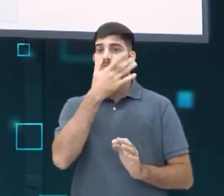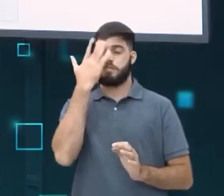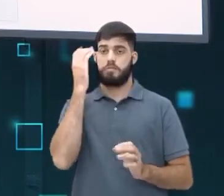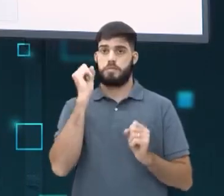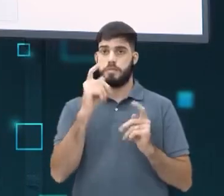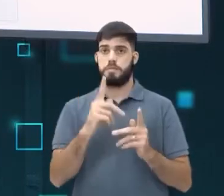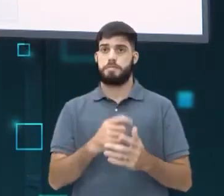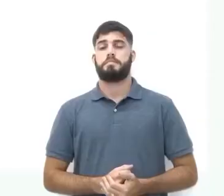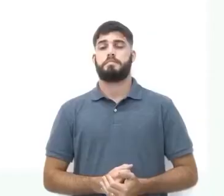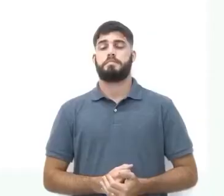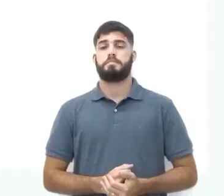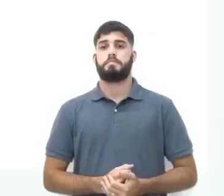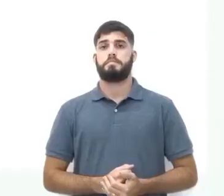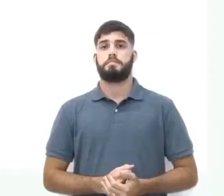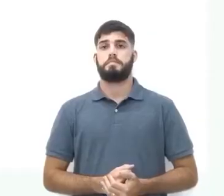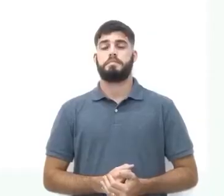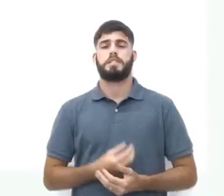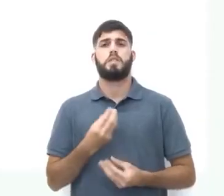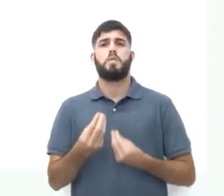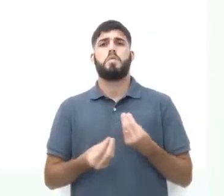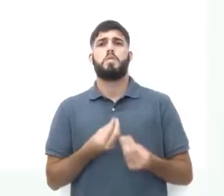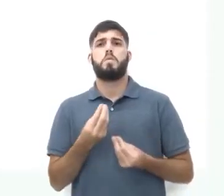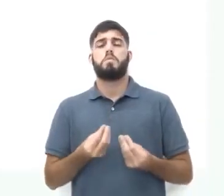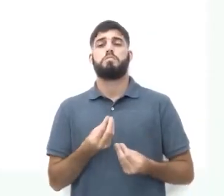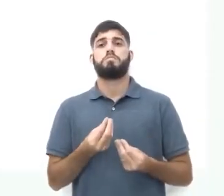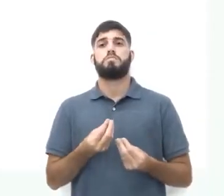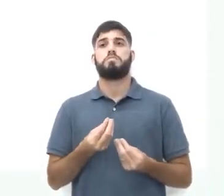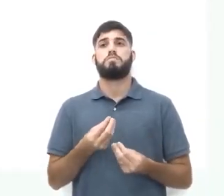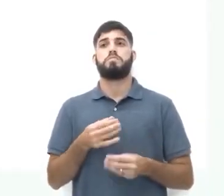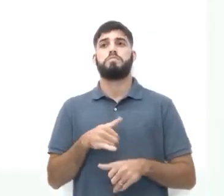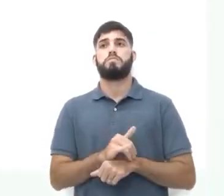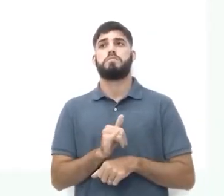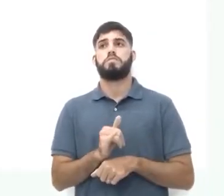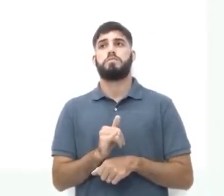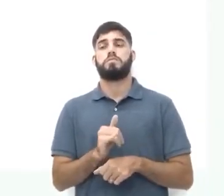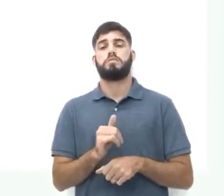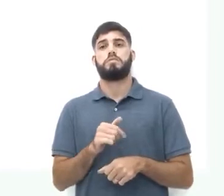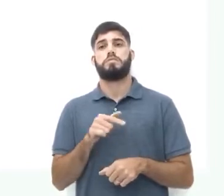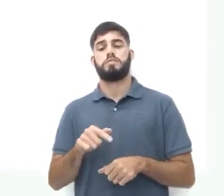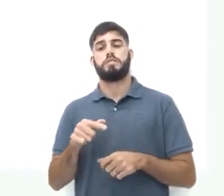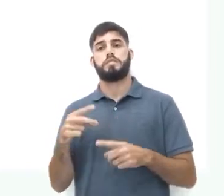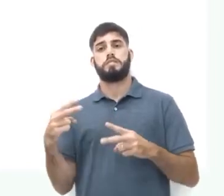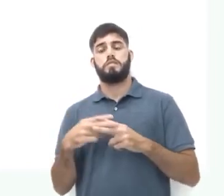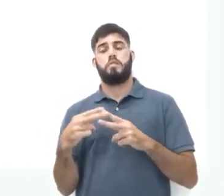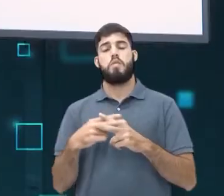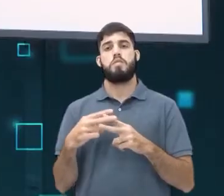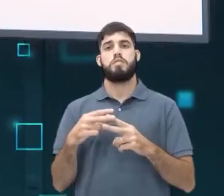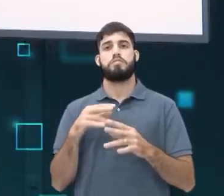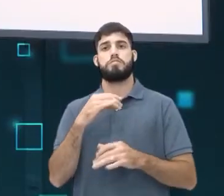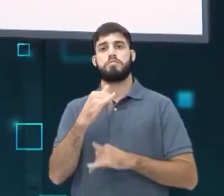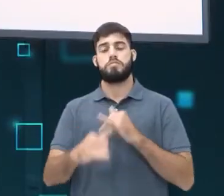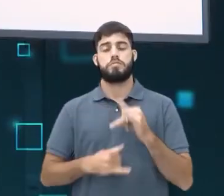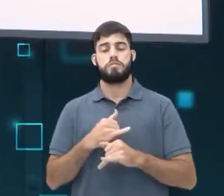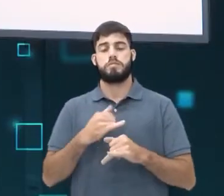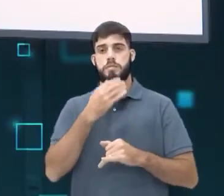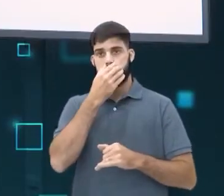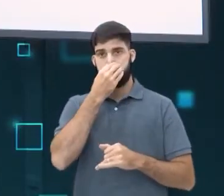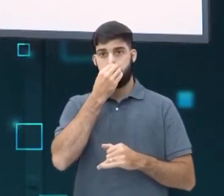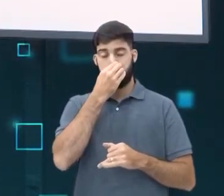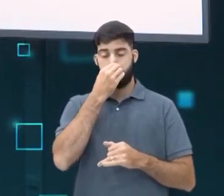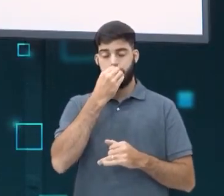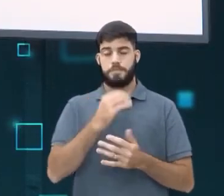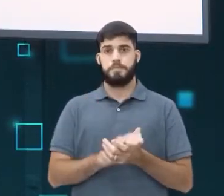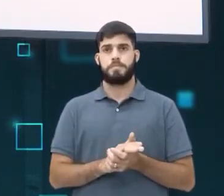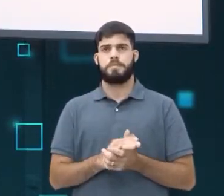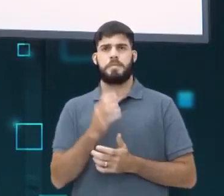para as pessoas, tá? Como prevenir e enfrentar a violência online? É muito fácil chegar para você e